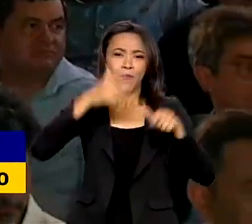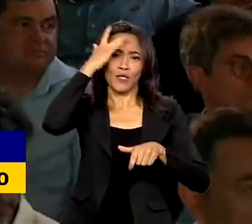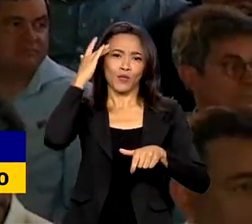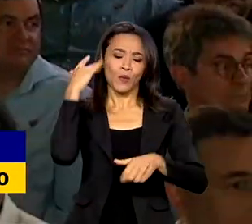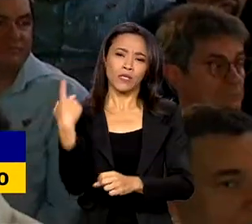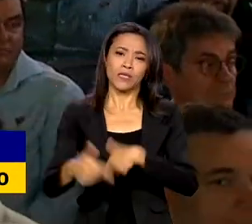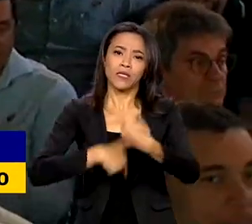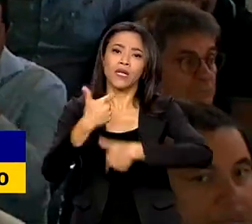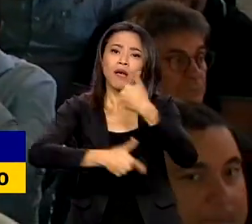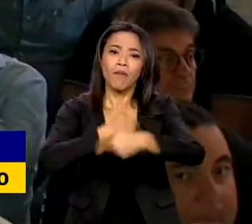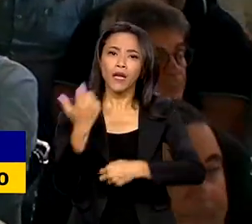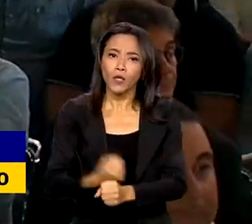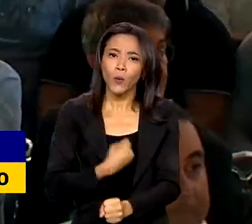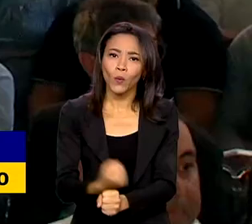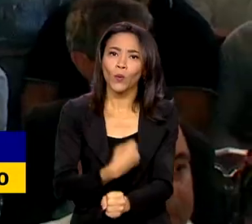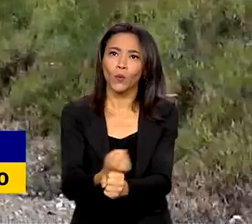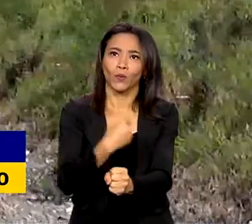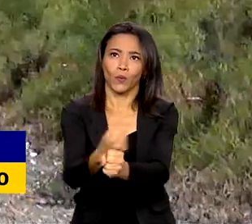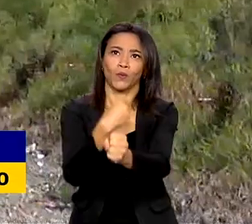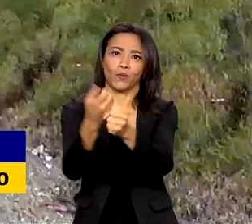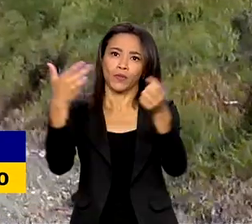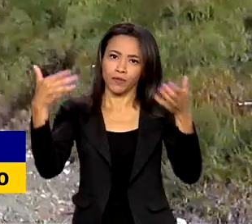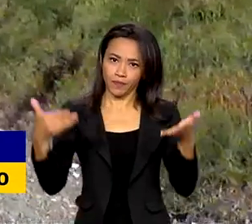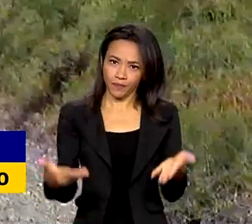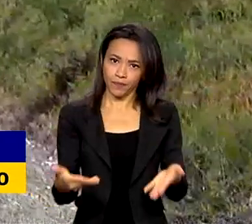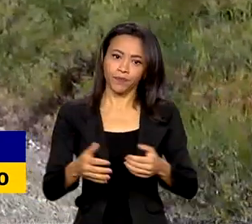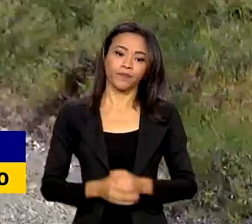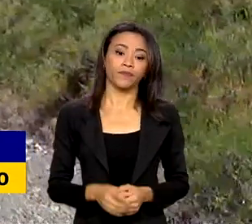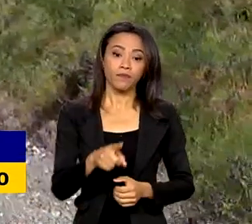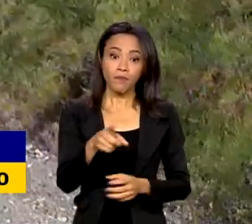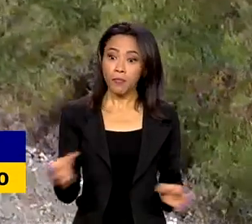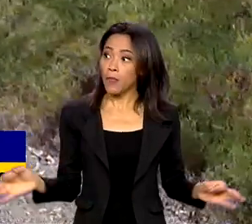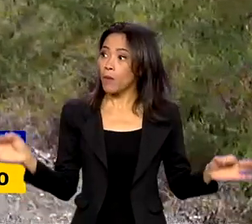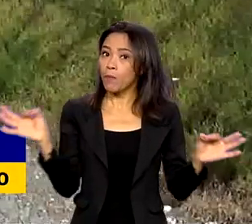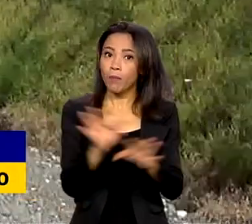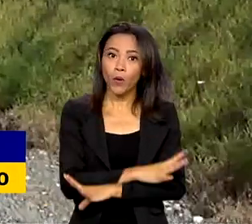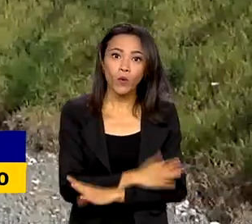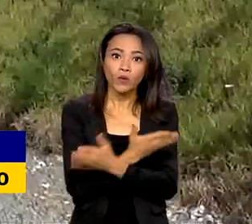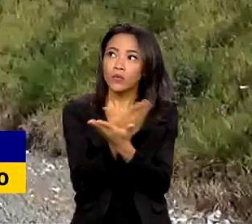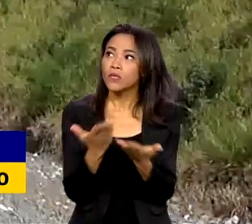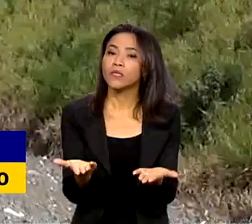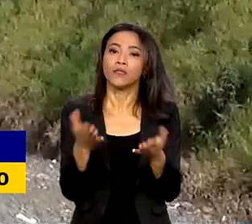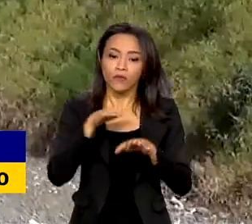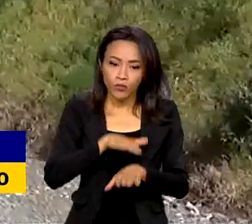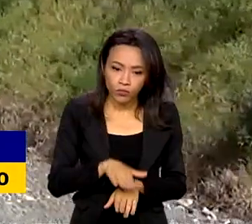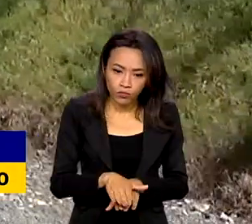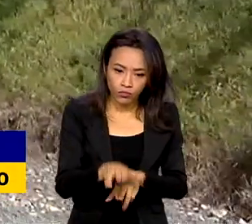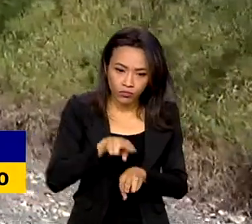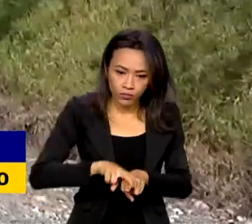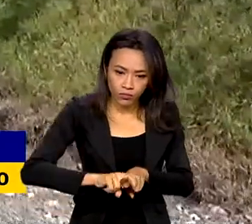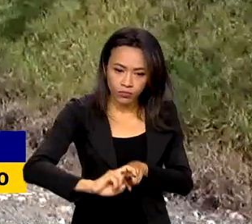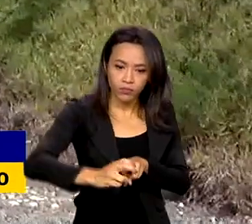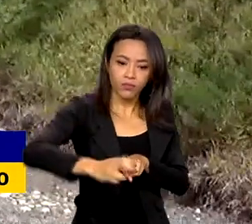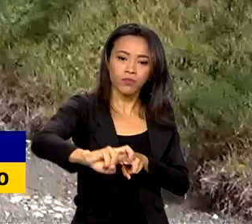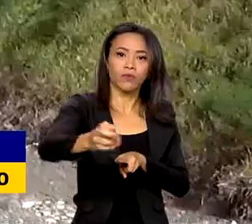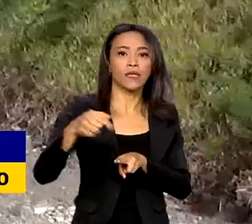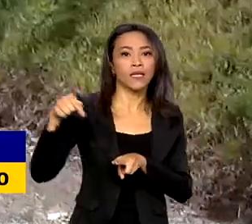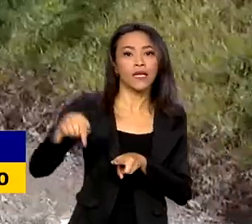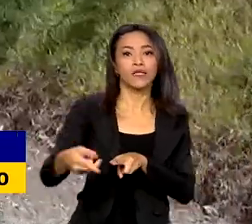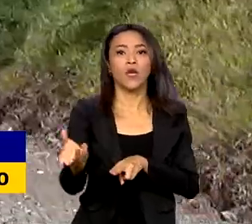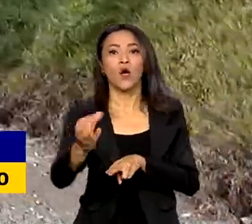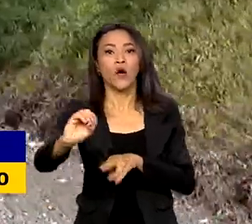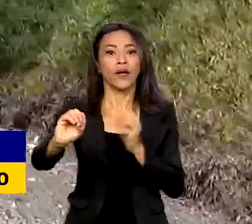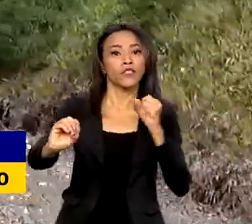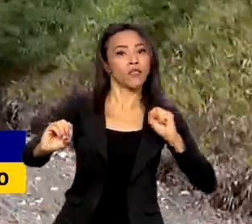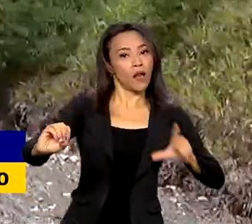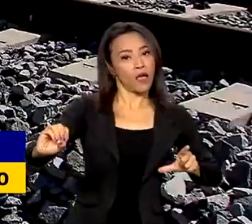de ferro ao mesmo tempo nesse país. Quando estiver totalmente concluída, a Ferrovia Integração Oeste-Leste vai ter